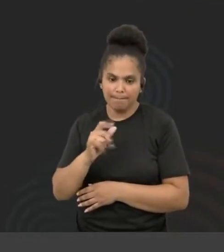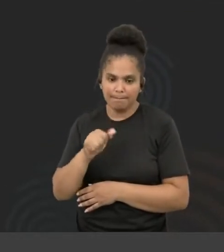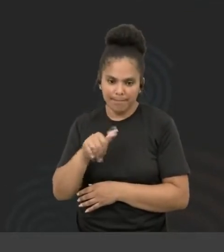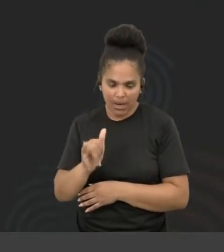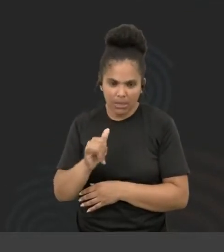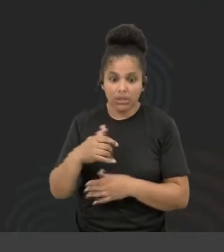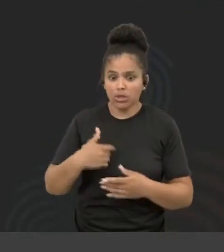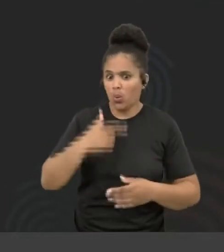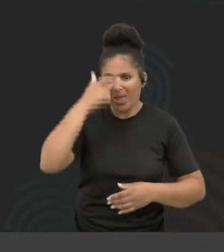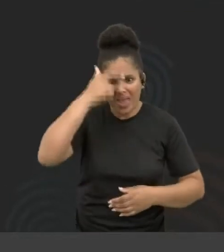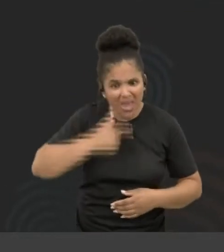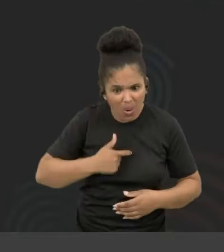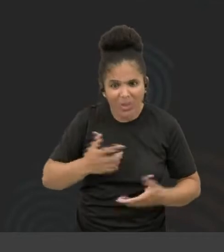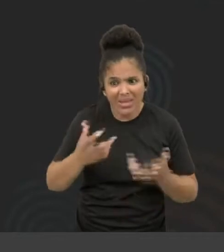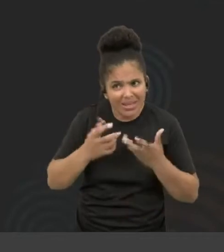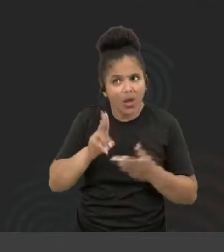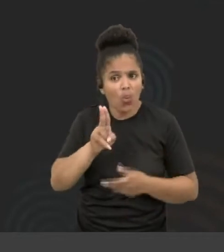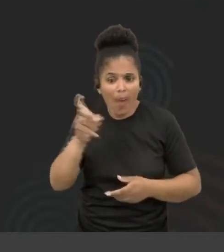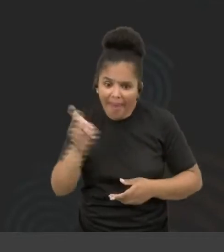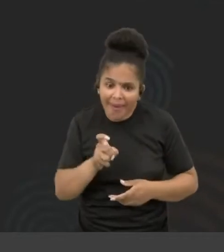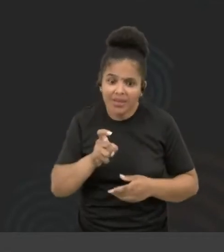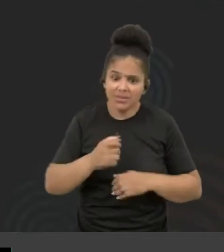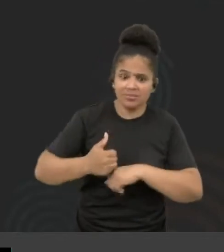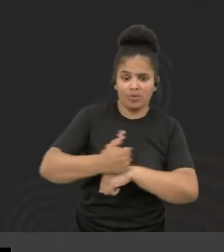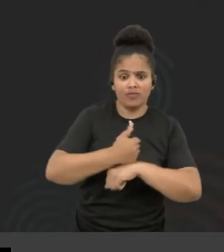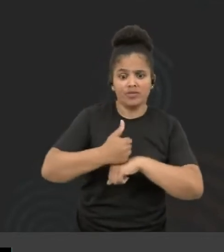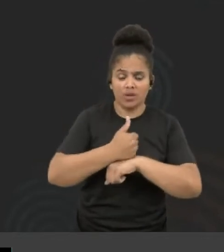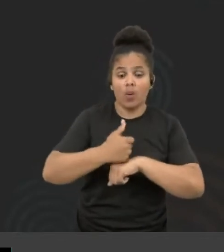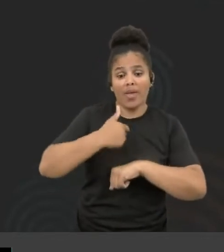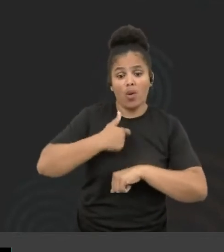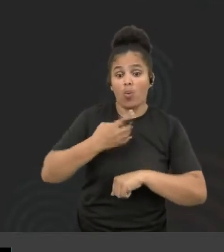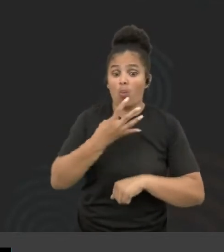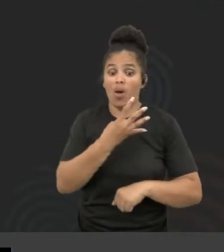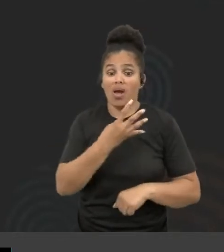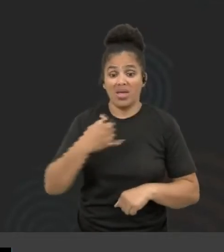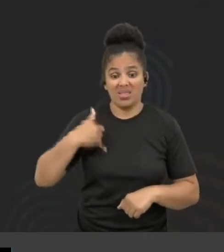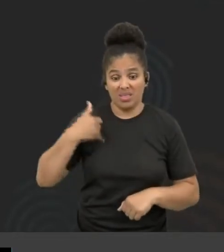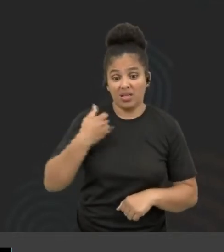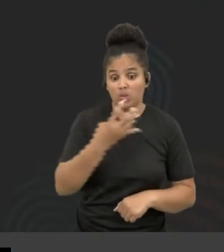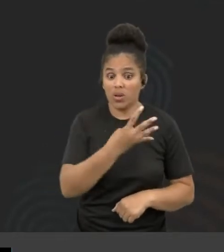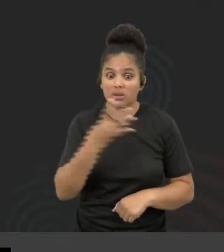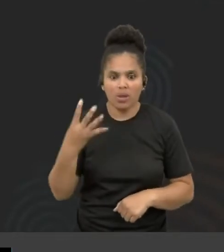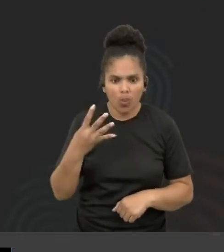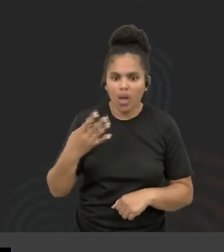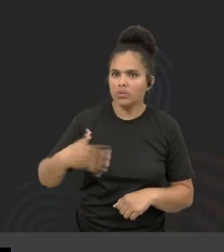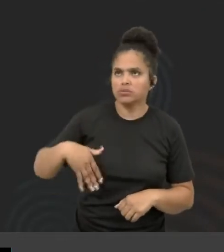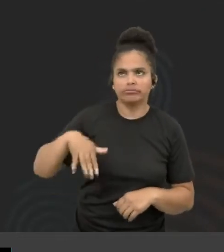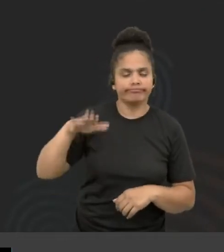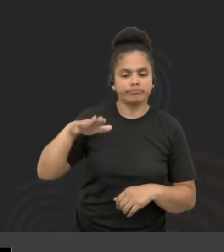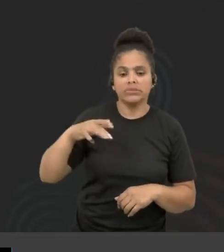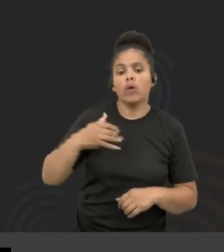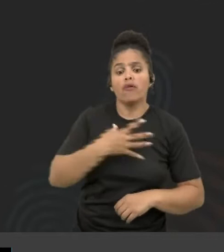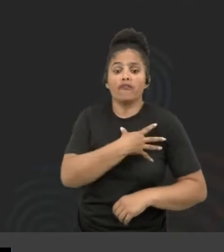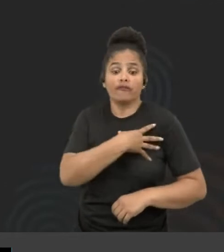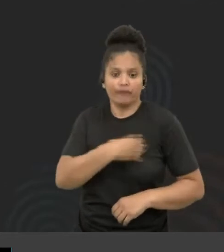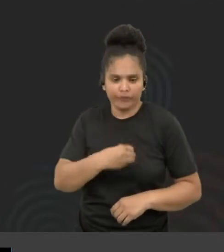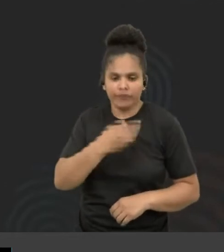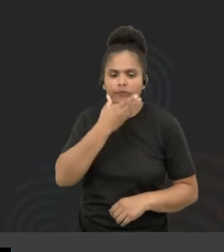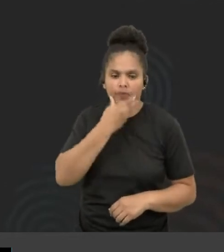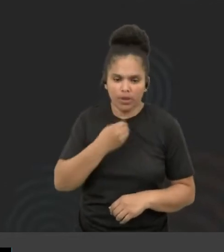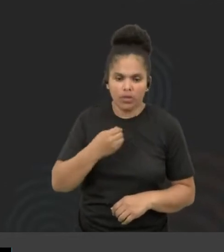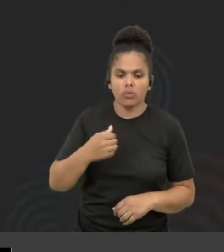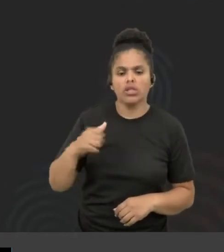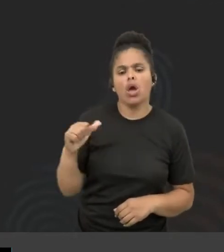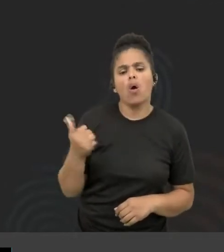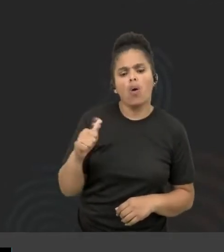44 anos no ano passado. Filho... Eu ia dizer filho pequeno. Não. Ele estava com 11 anos. Separada